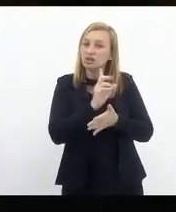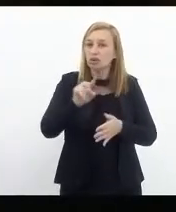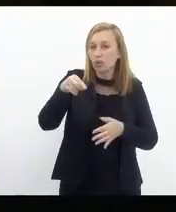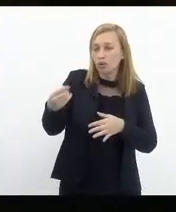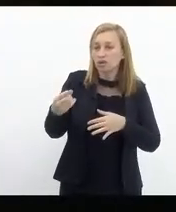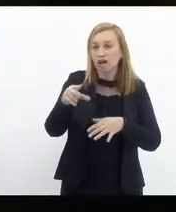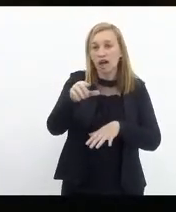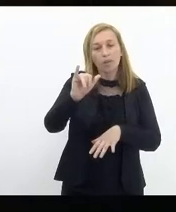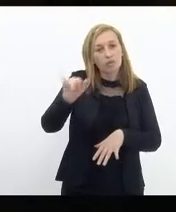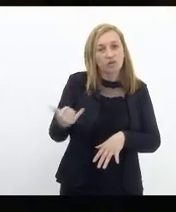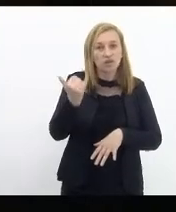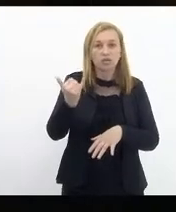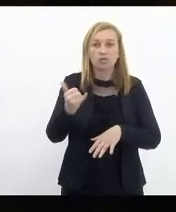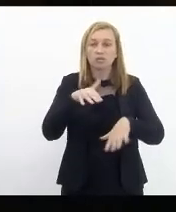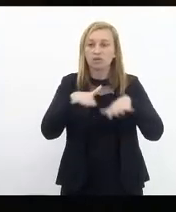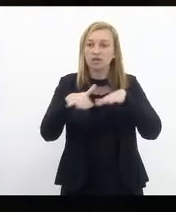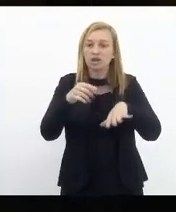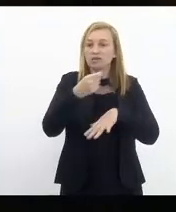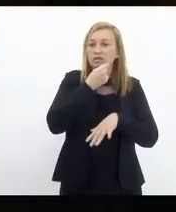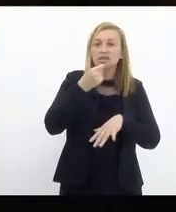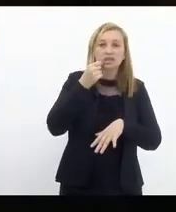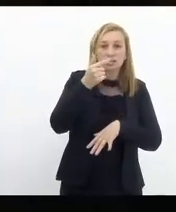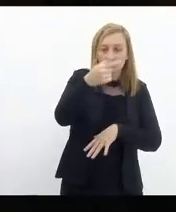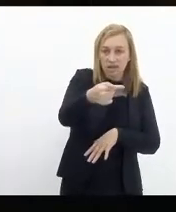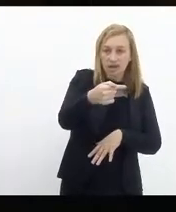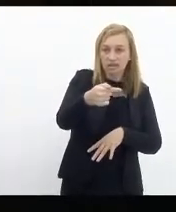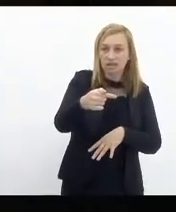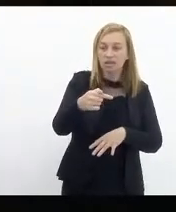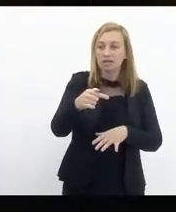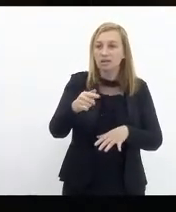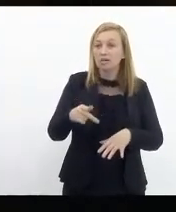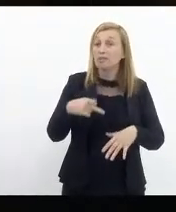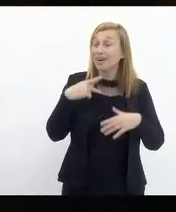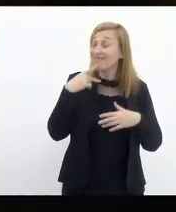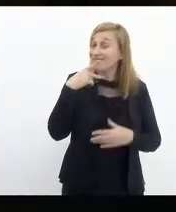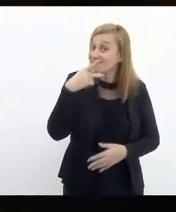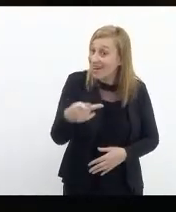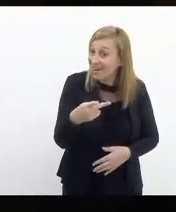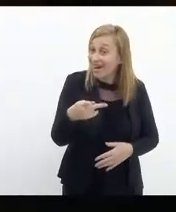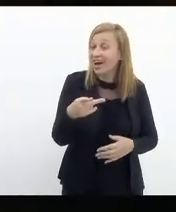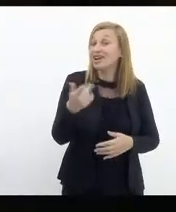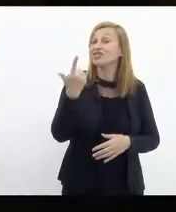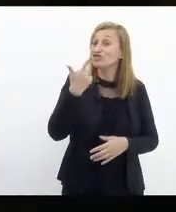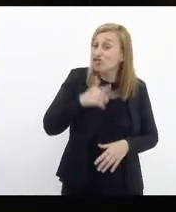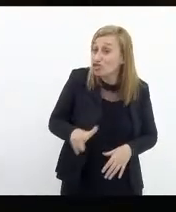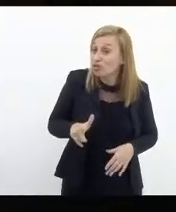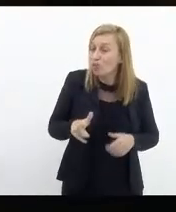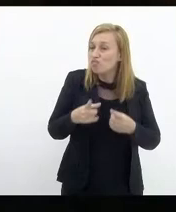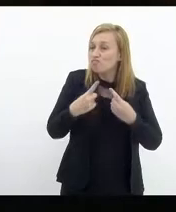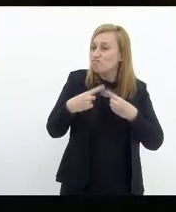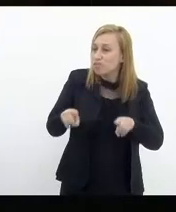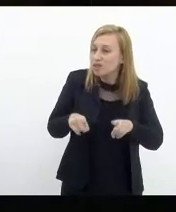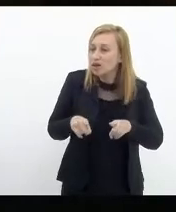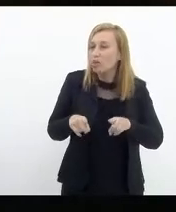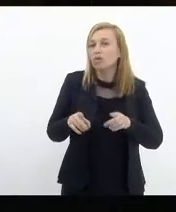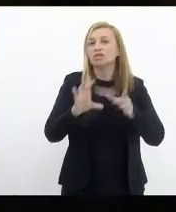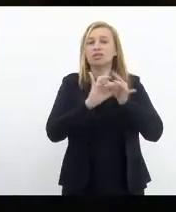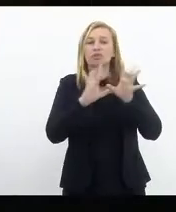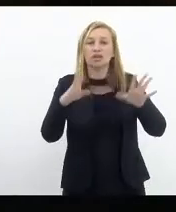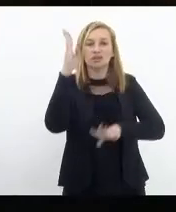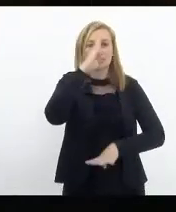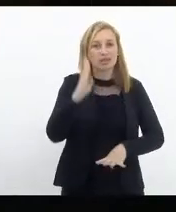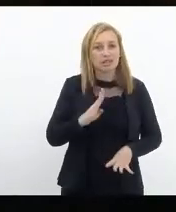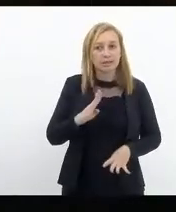do dia 7 de setembro para colocar as garras de fora e, de novo, atentar contra a democracia